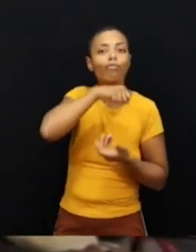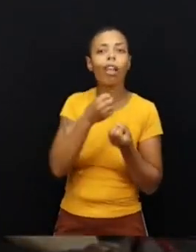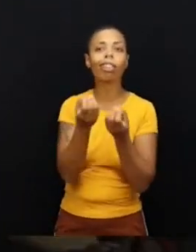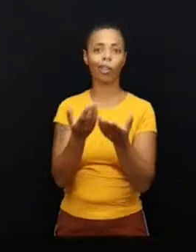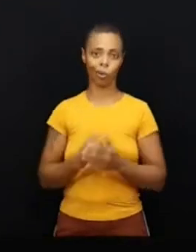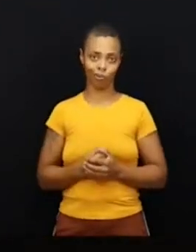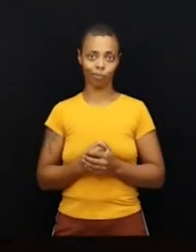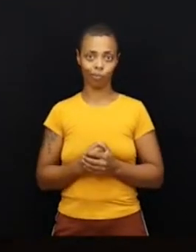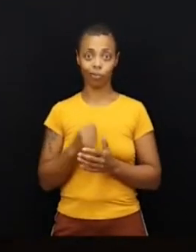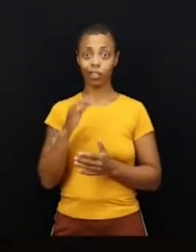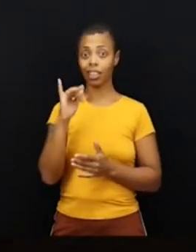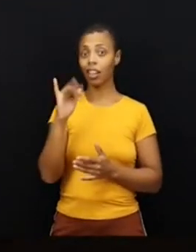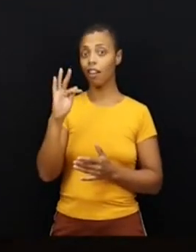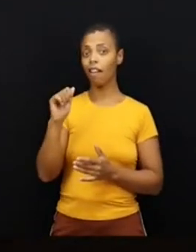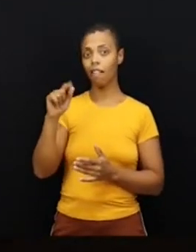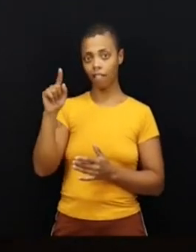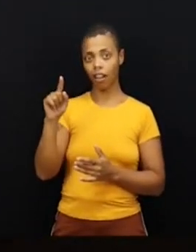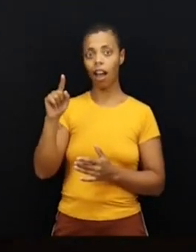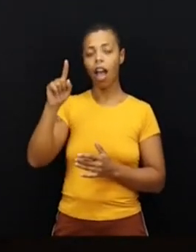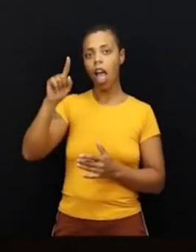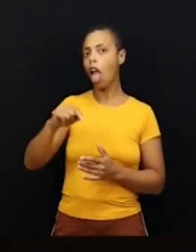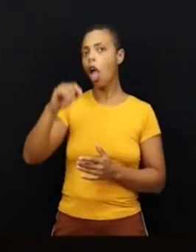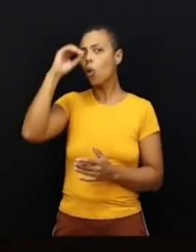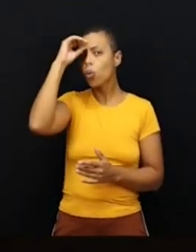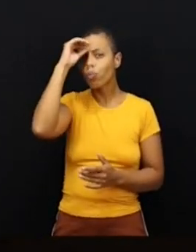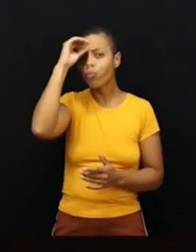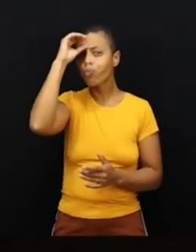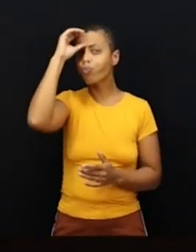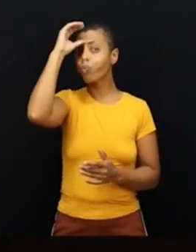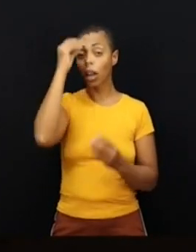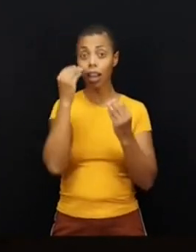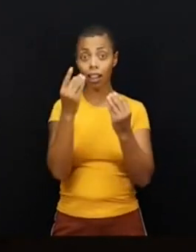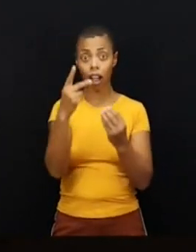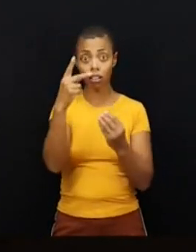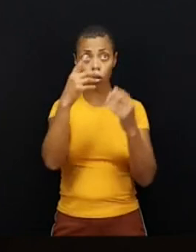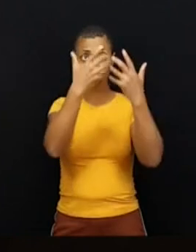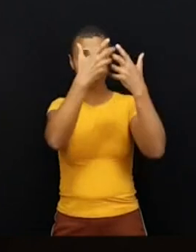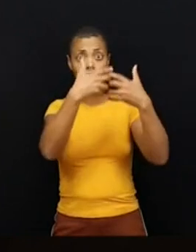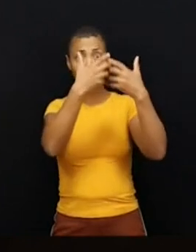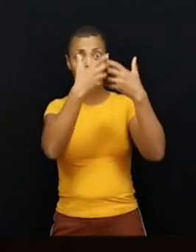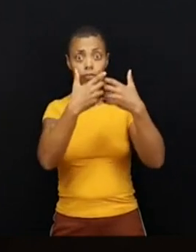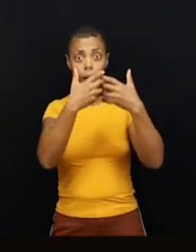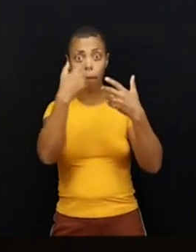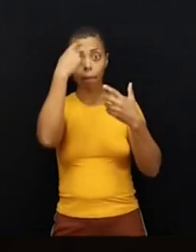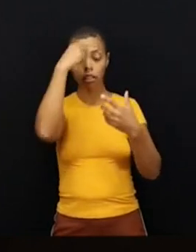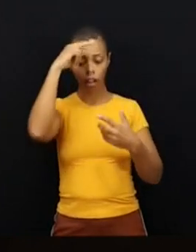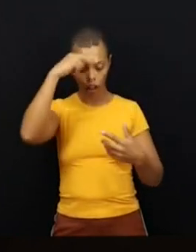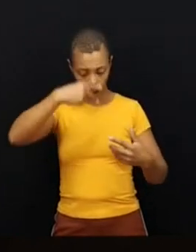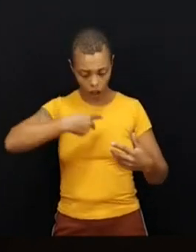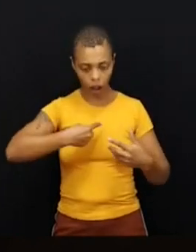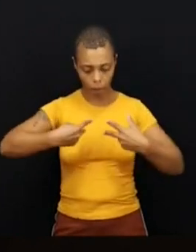Ifar é um conhecimento alto que leva a sua mente a pensar em próprio si, a entender